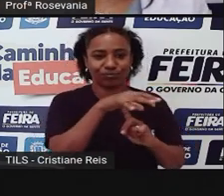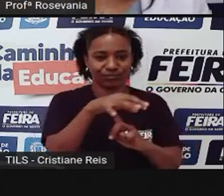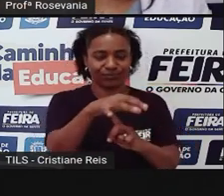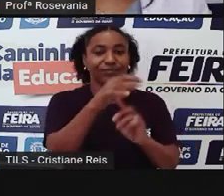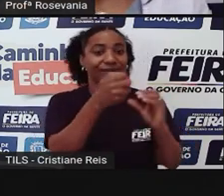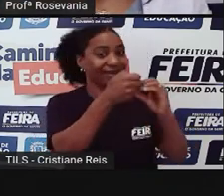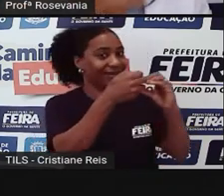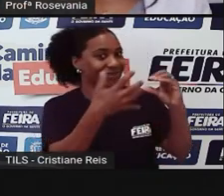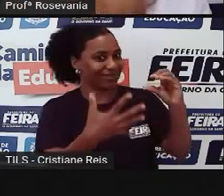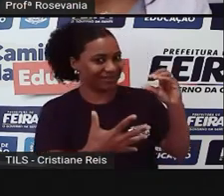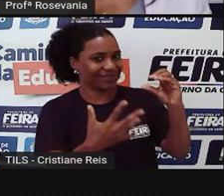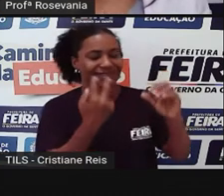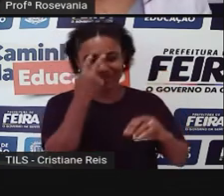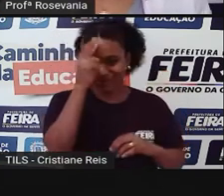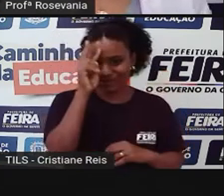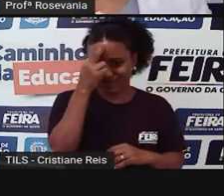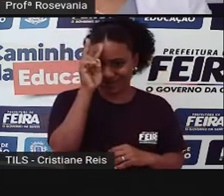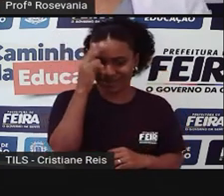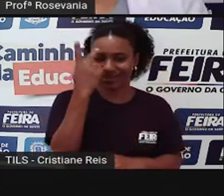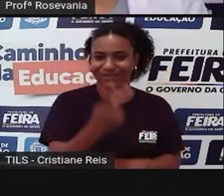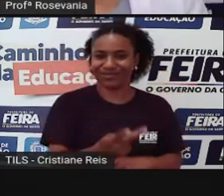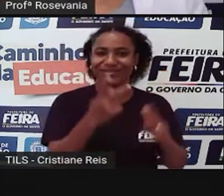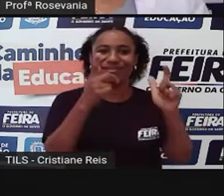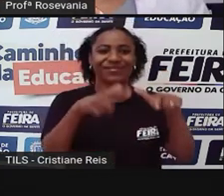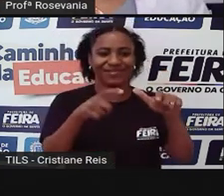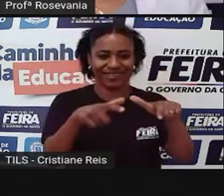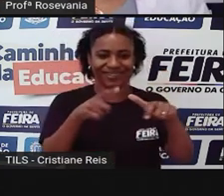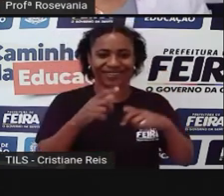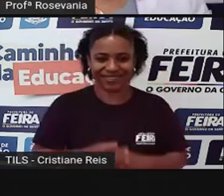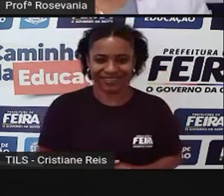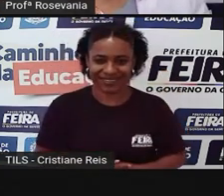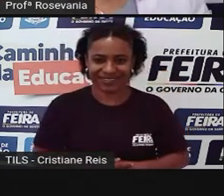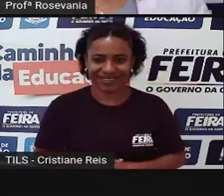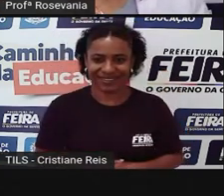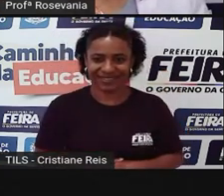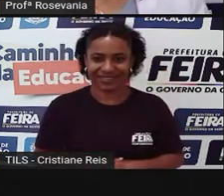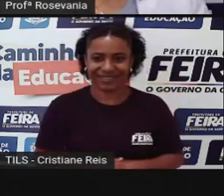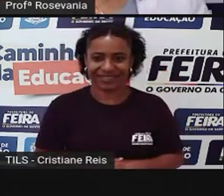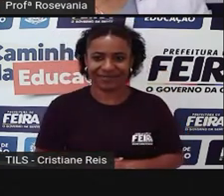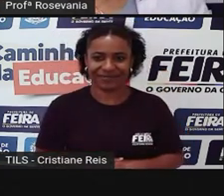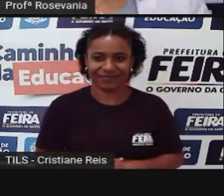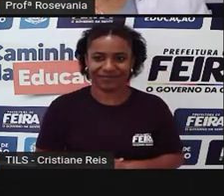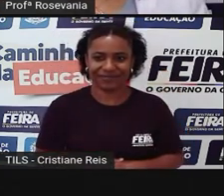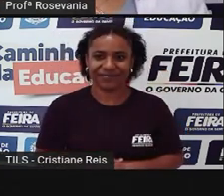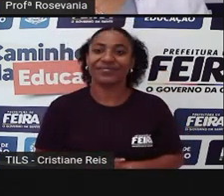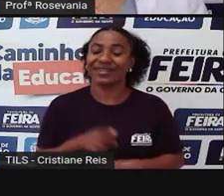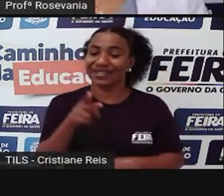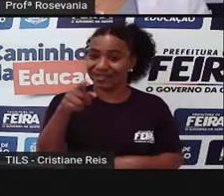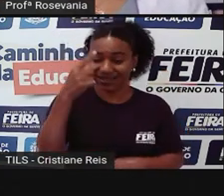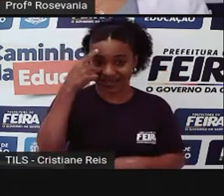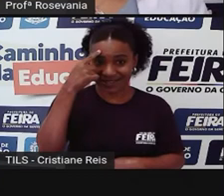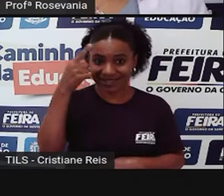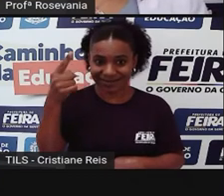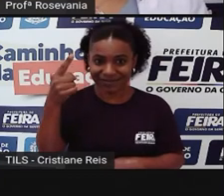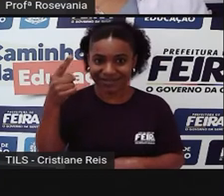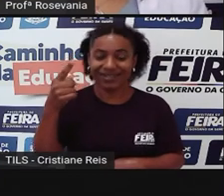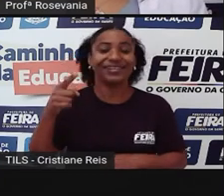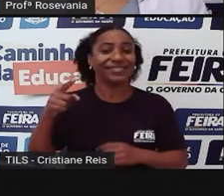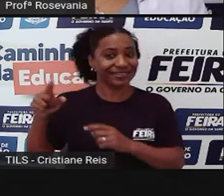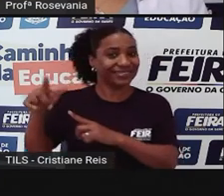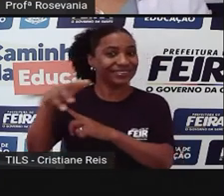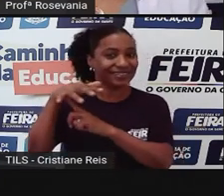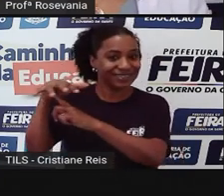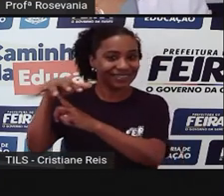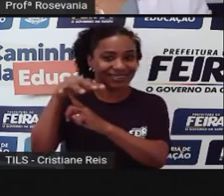histórica desse lugar ter feira aí, né? A gente aqui do lado, antes tinha até uma feira de legumes